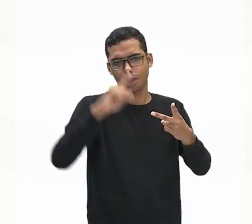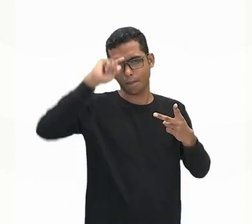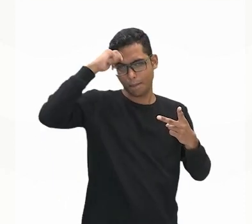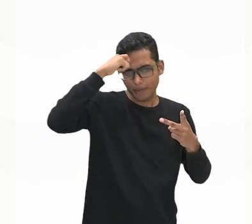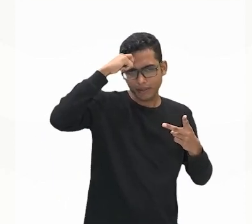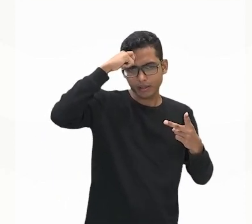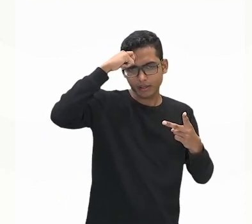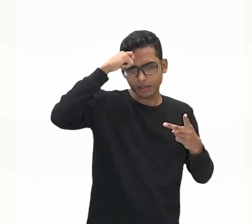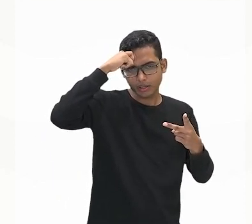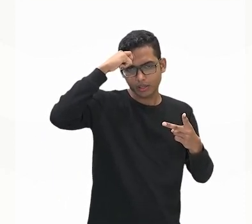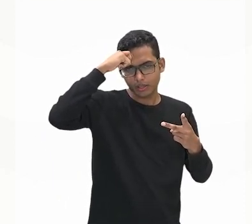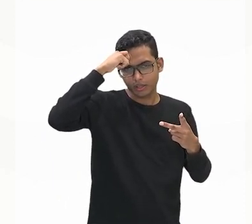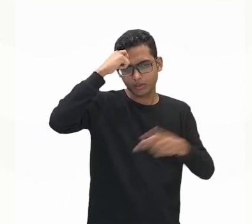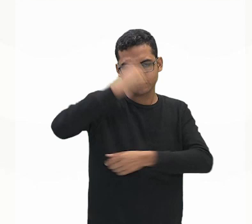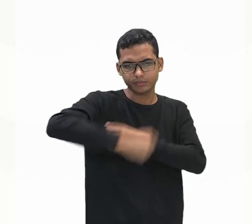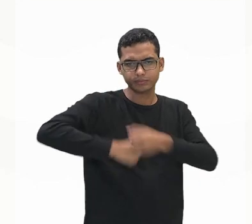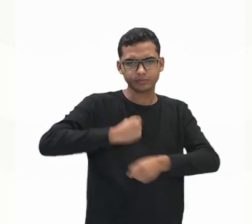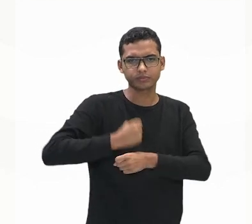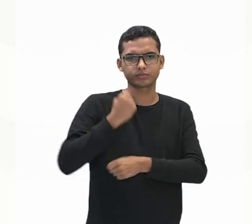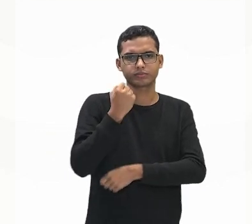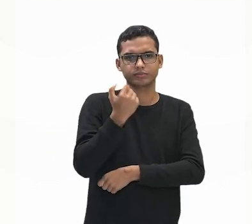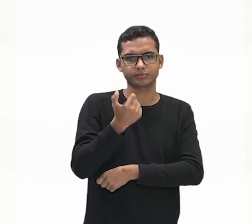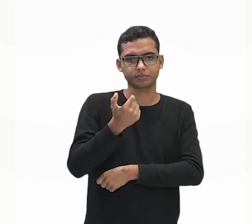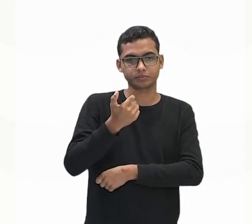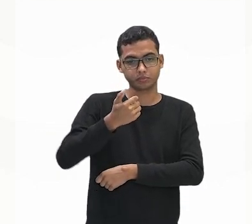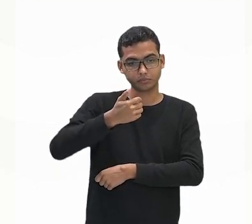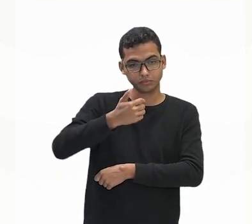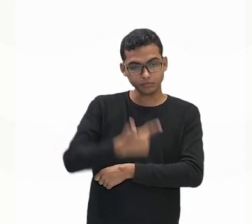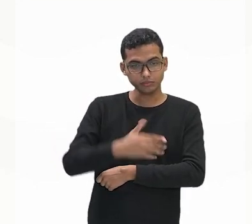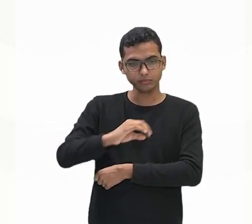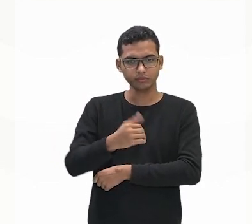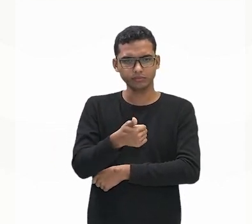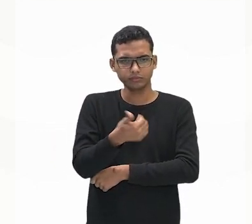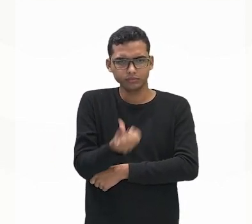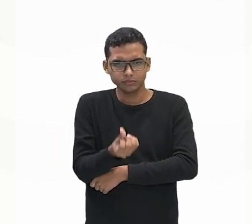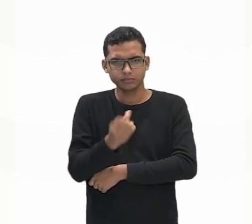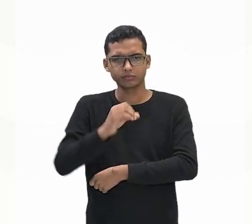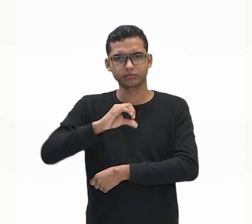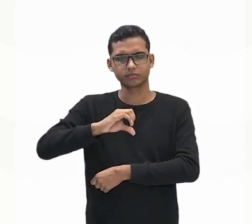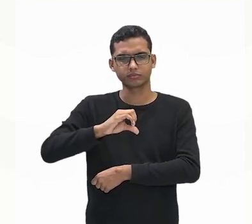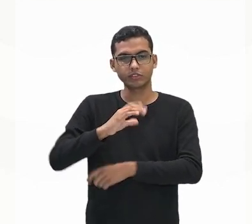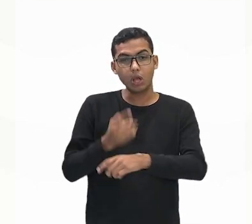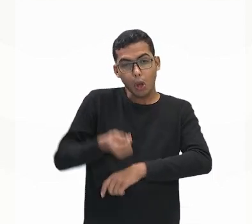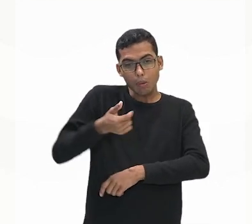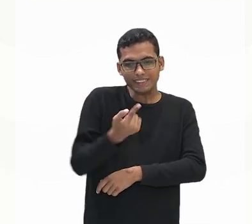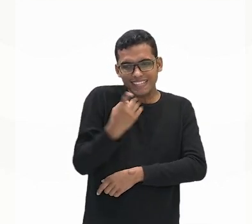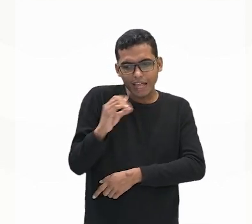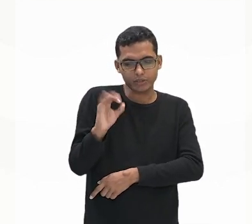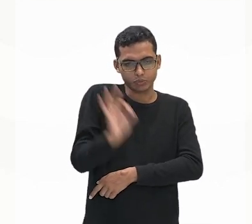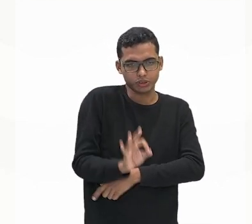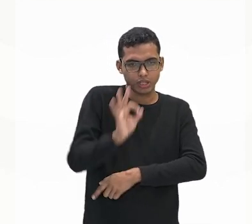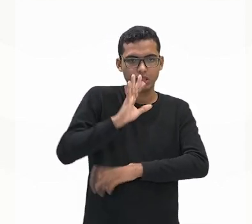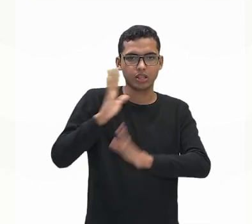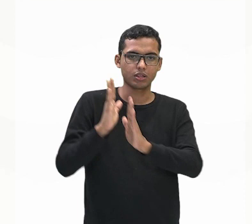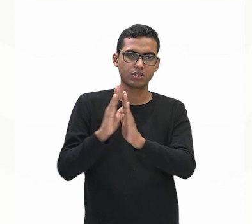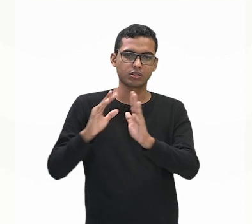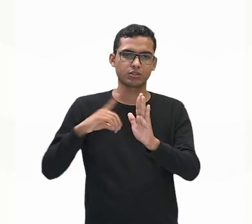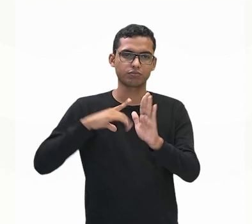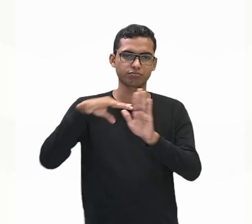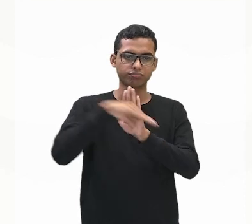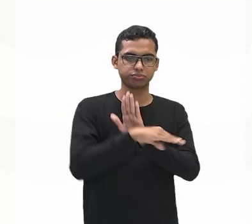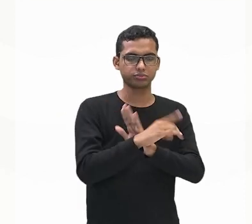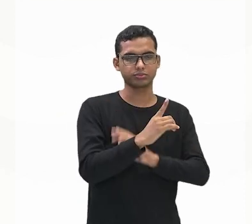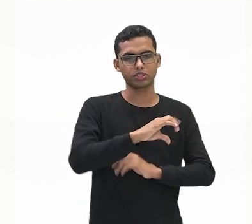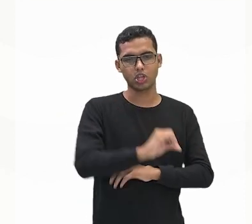e em 2018 baixou para 9,1%. Então, deu uma diminuída, certo? Mas é maior ainda do que a gente verificou.